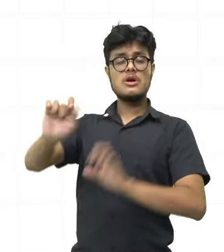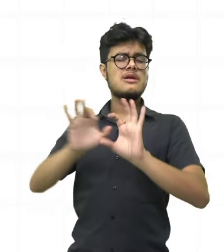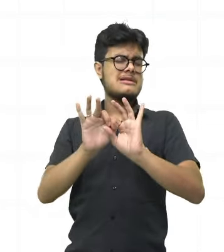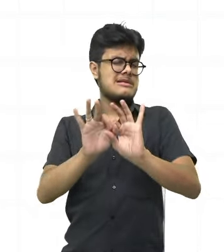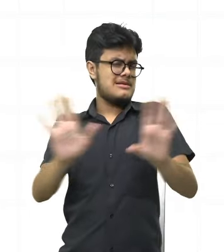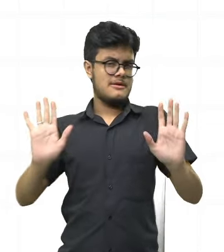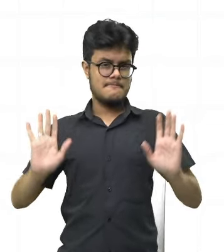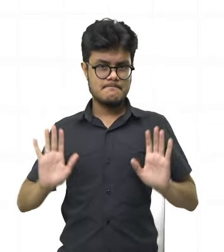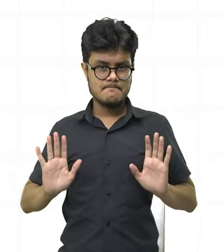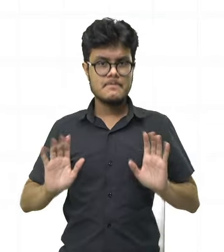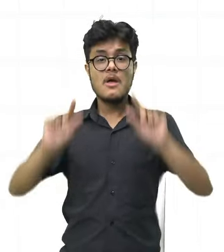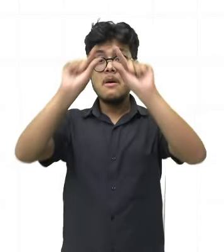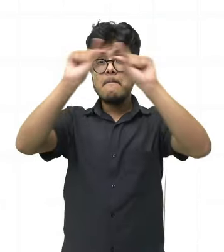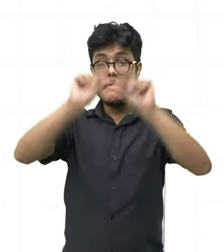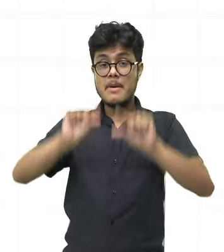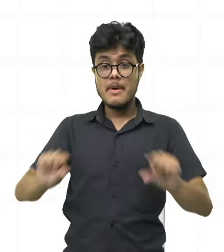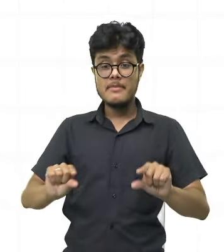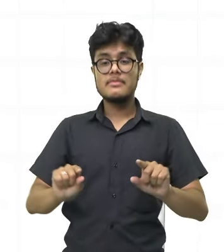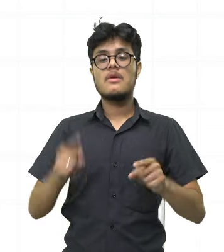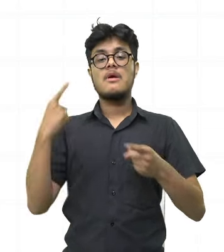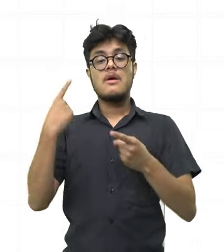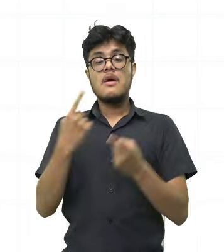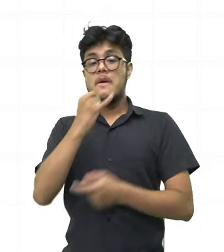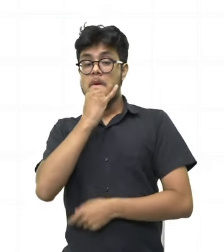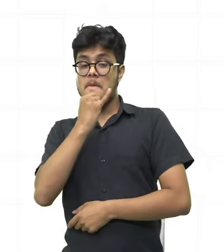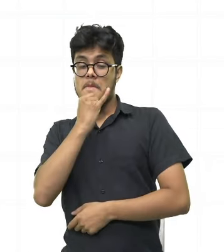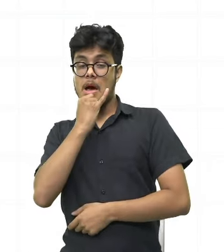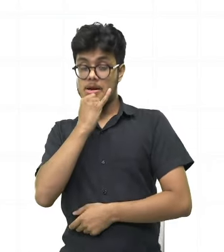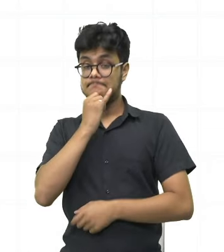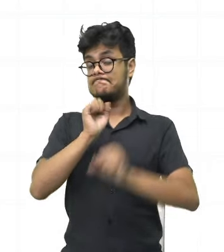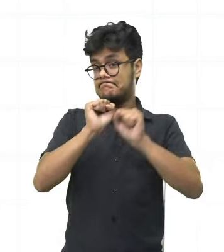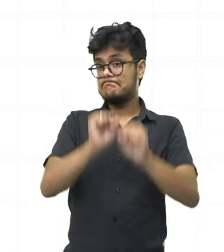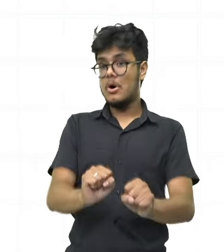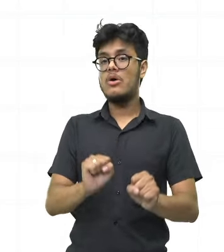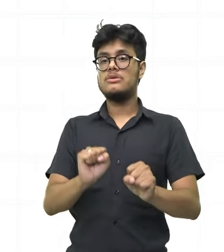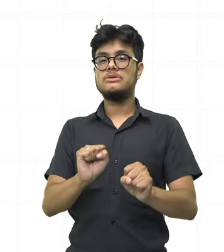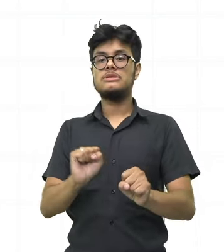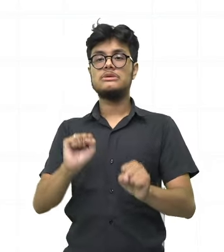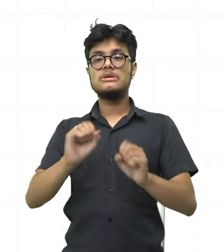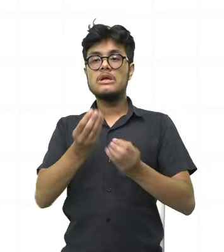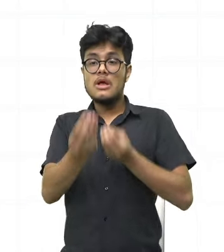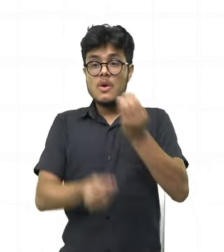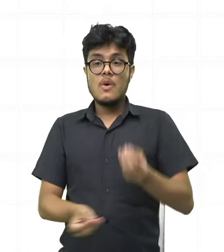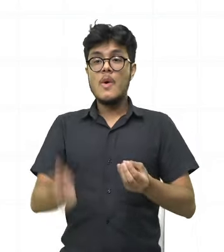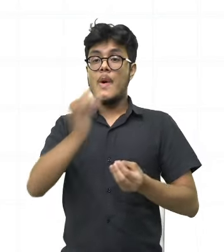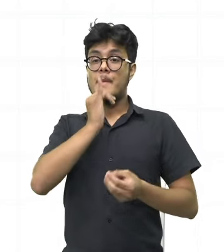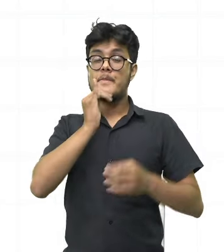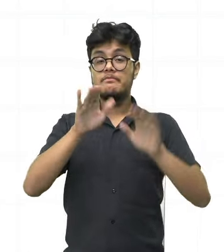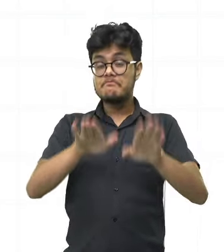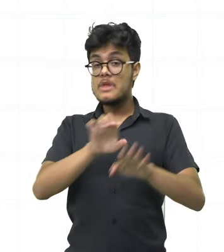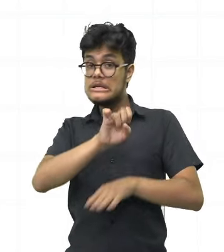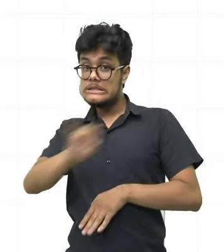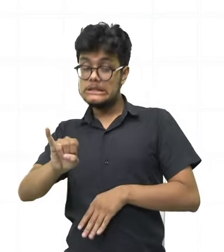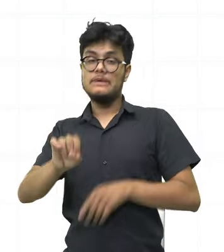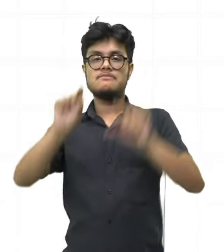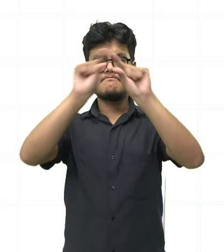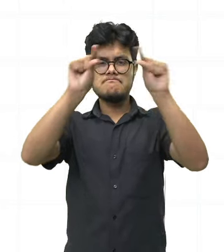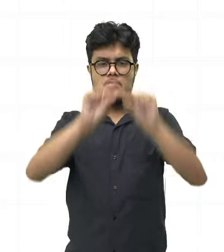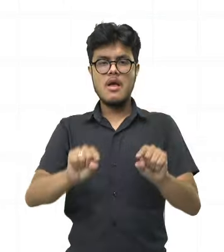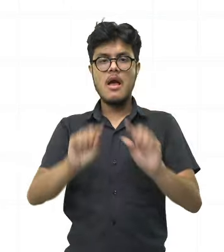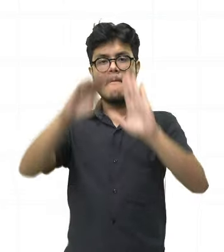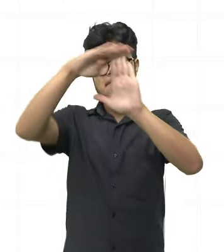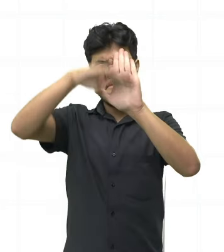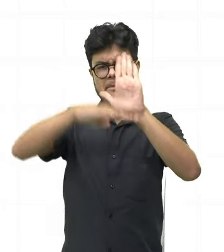versos, os quais podem ser elaborados em forma fixa ou livre. Ou